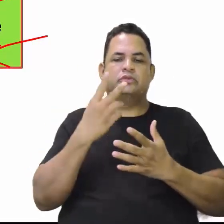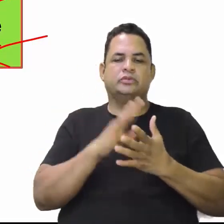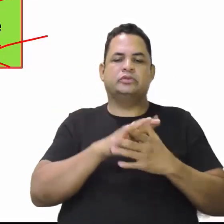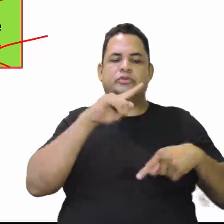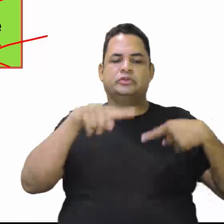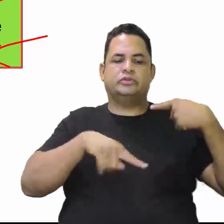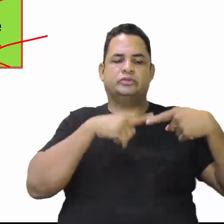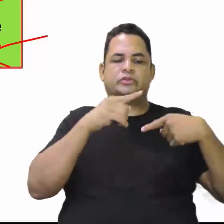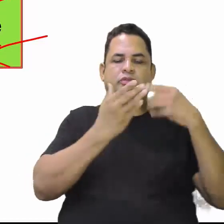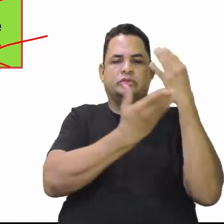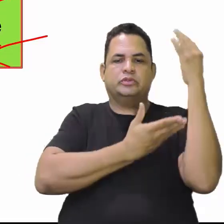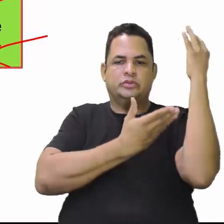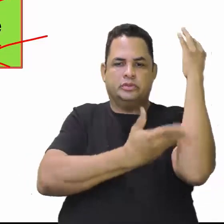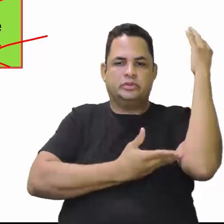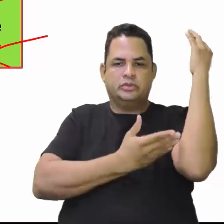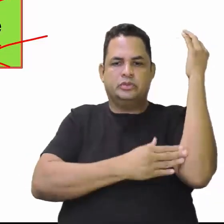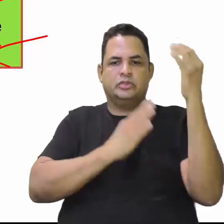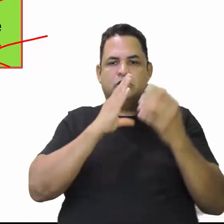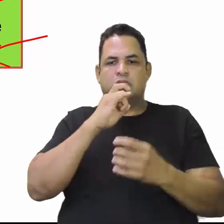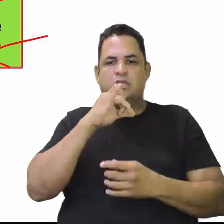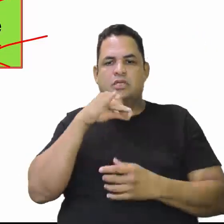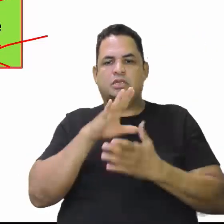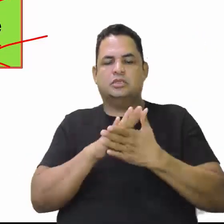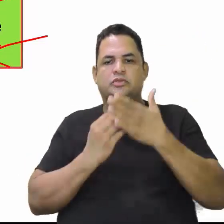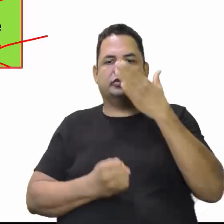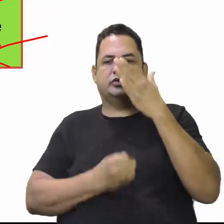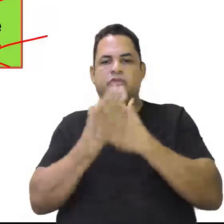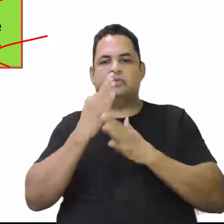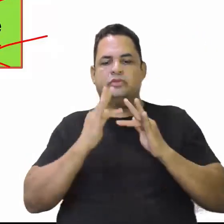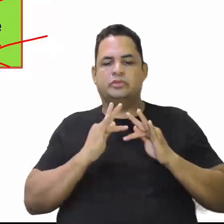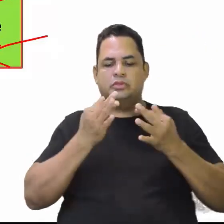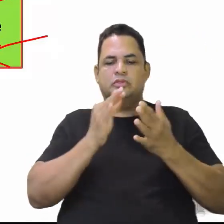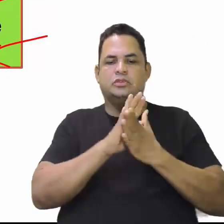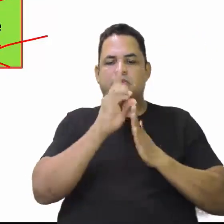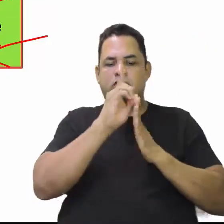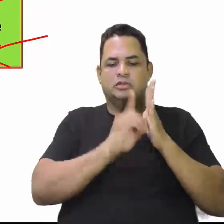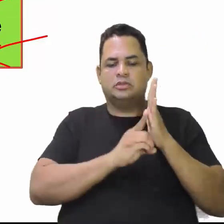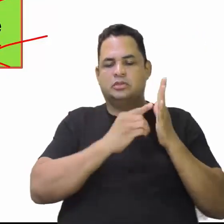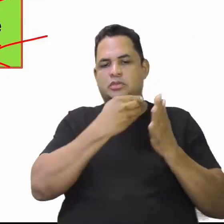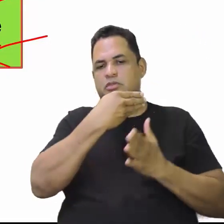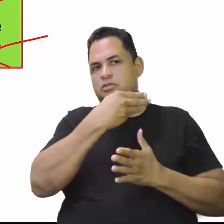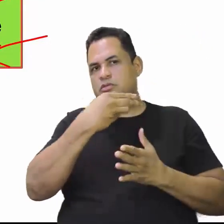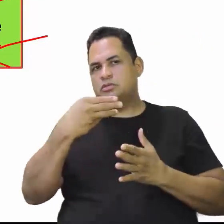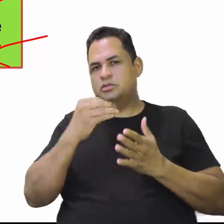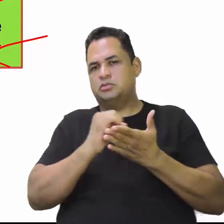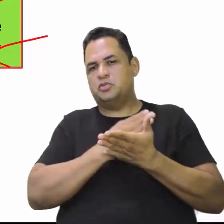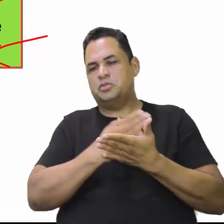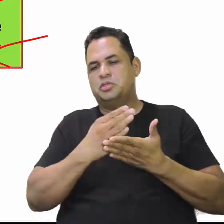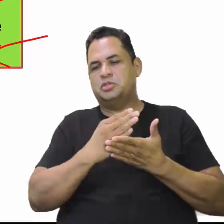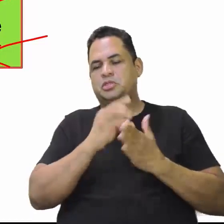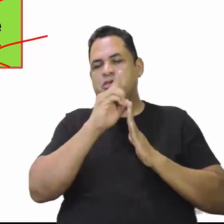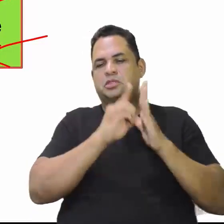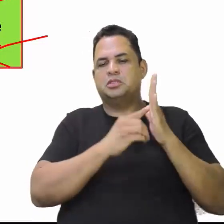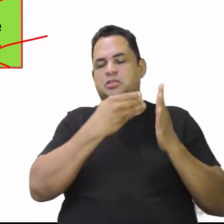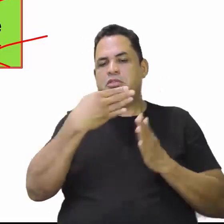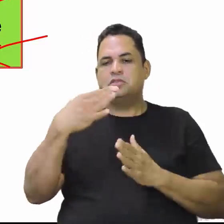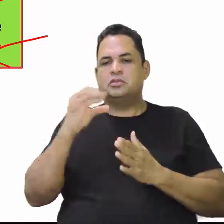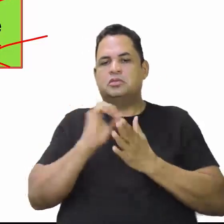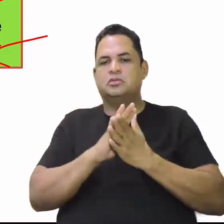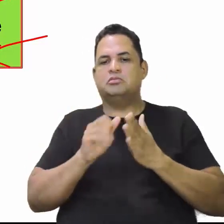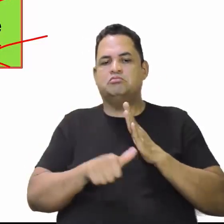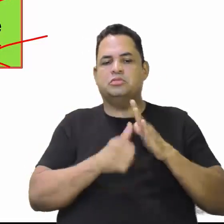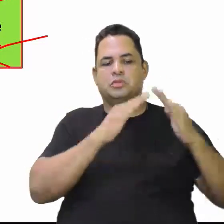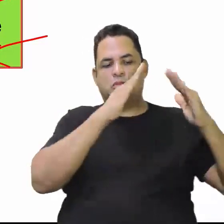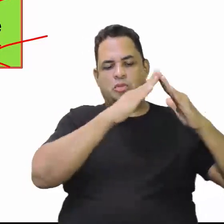borracha. O Caiari vai surgir no final da década de 30 para o início da década de 40, que vai ser o primeiro conjunto